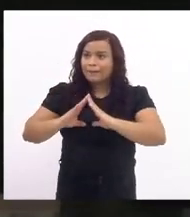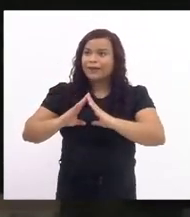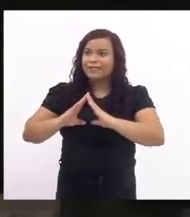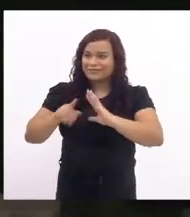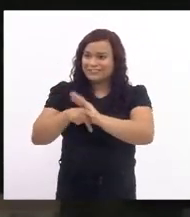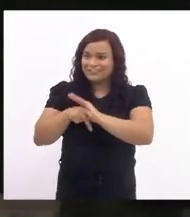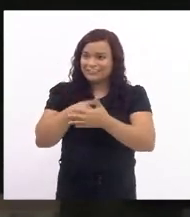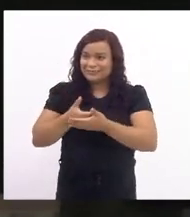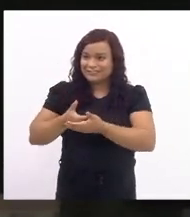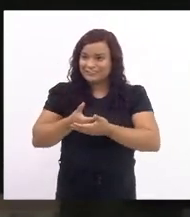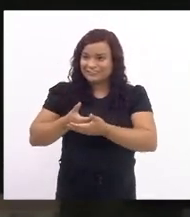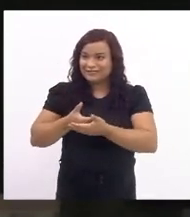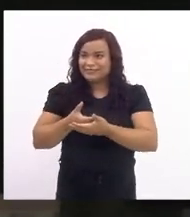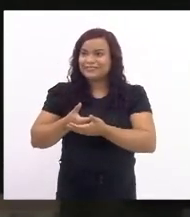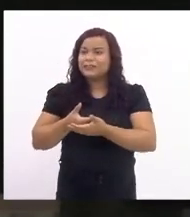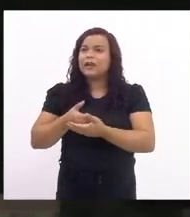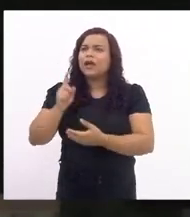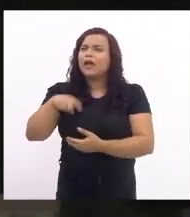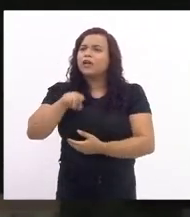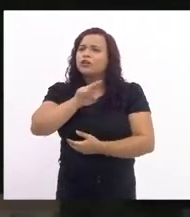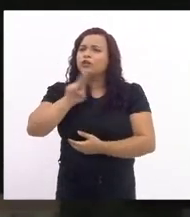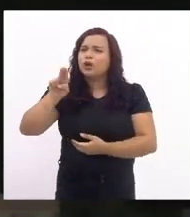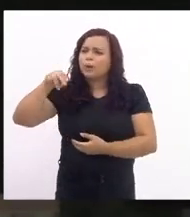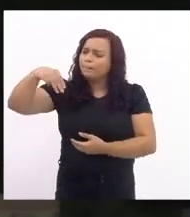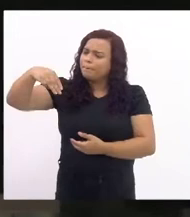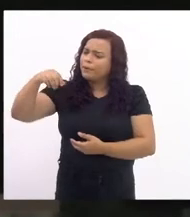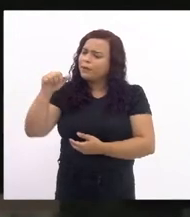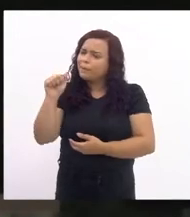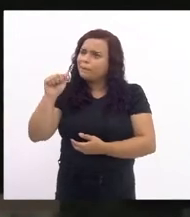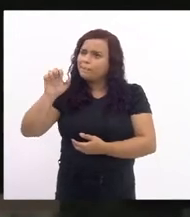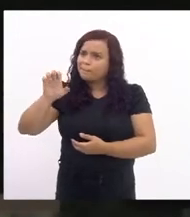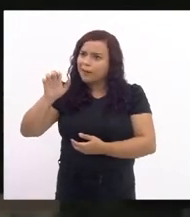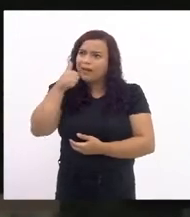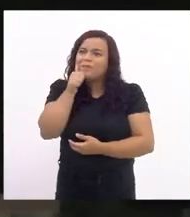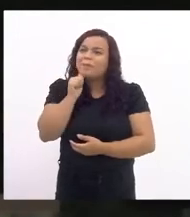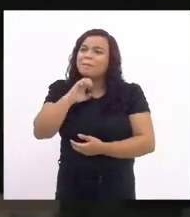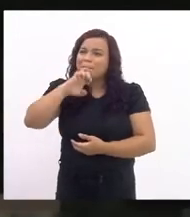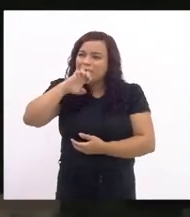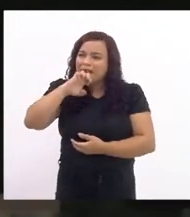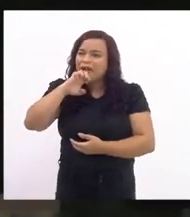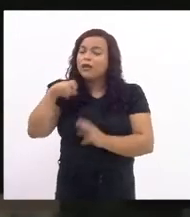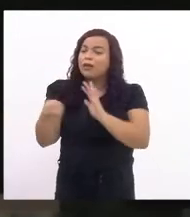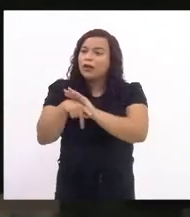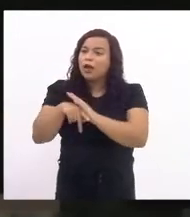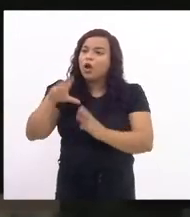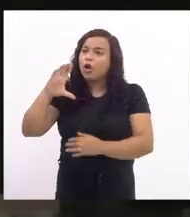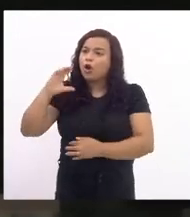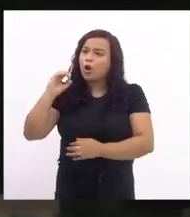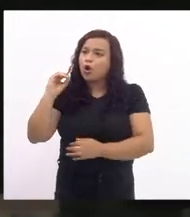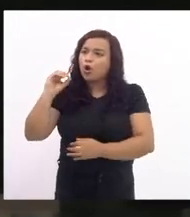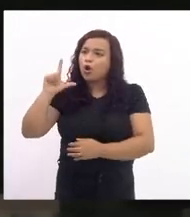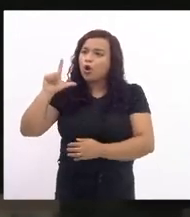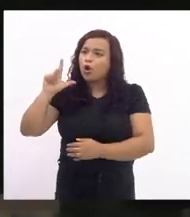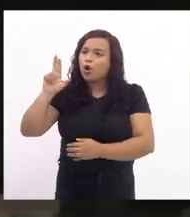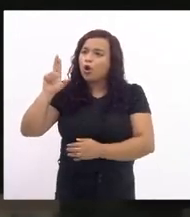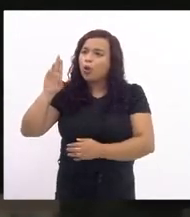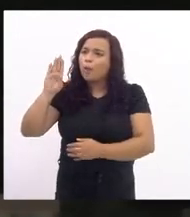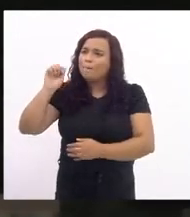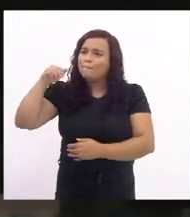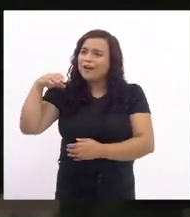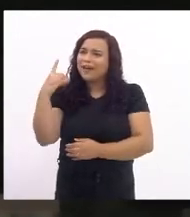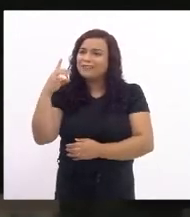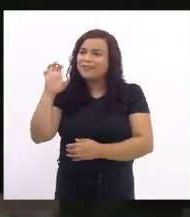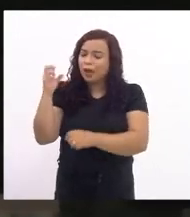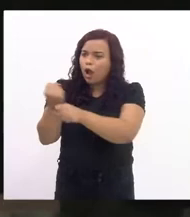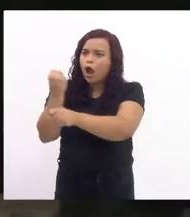maternidade mãe do Columbandê né em São Gonçalo as obras ainda estão